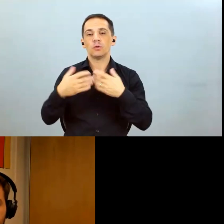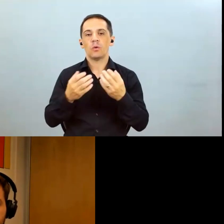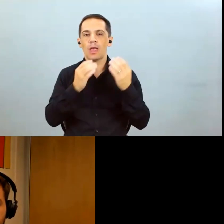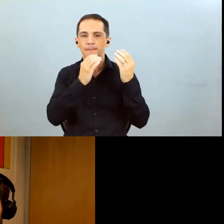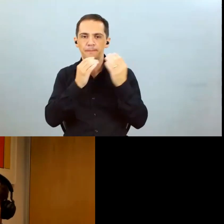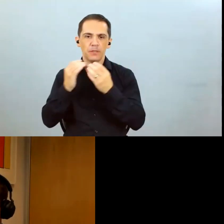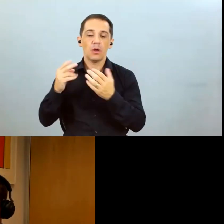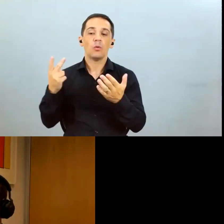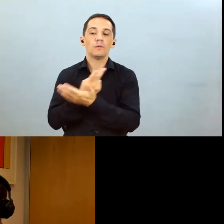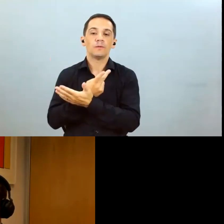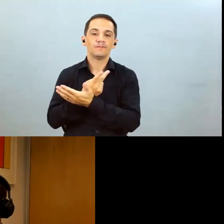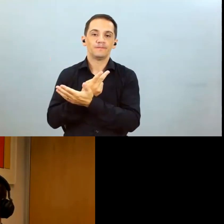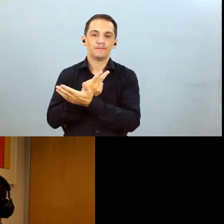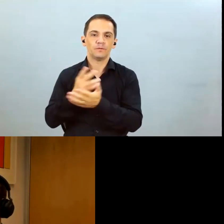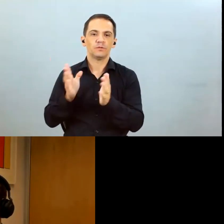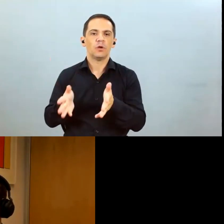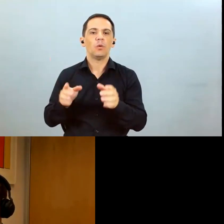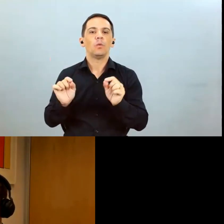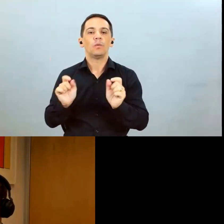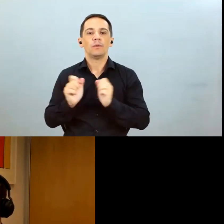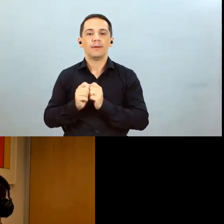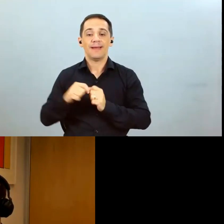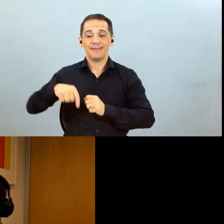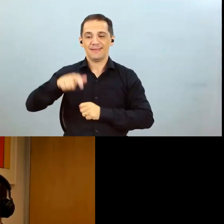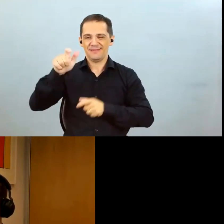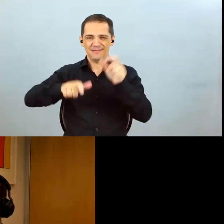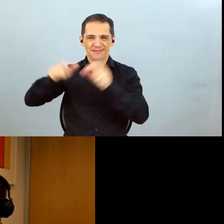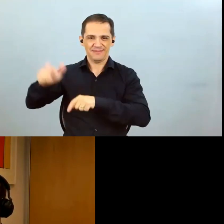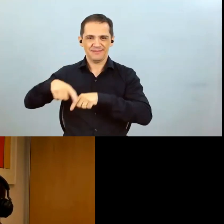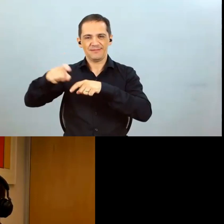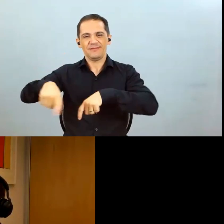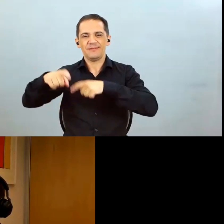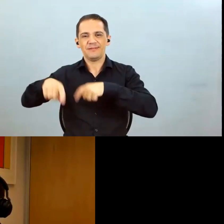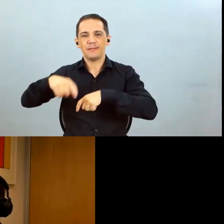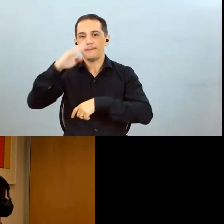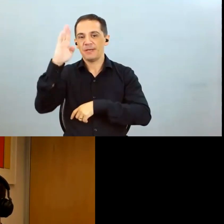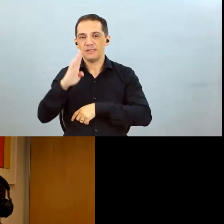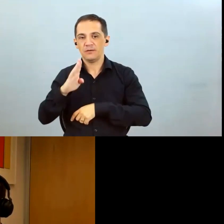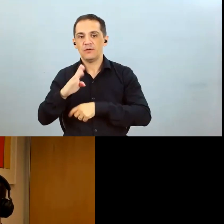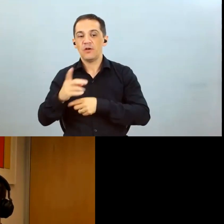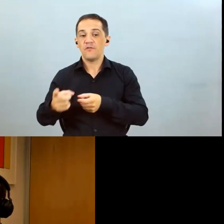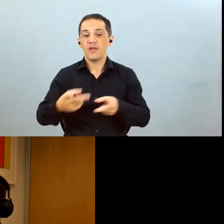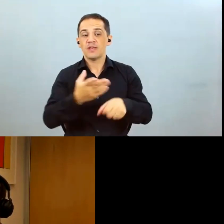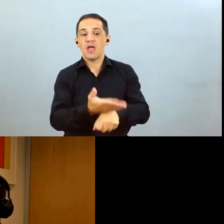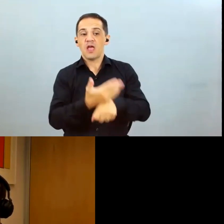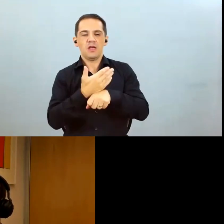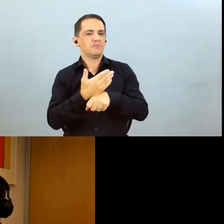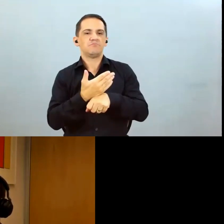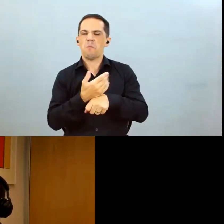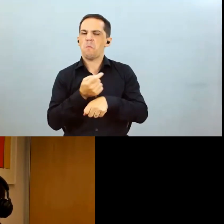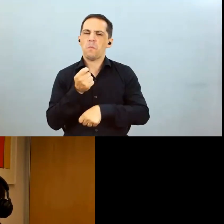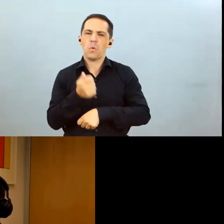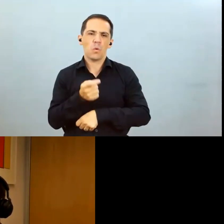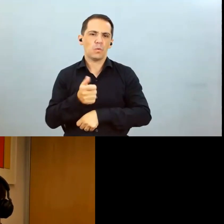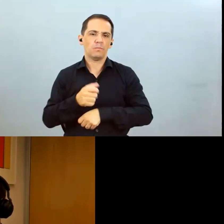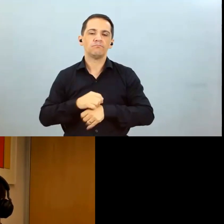o produtor brasileiro ele não vendeu antecipado vendeu pouco antecipado aí chegou